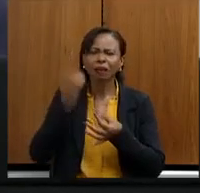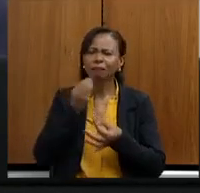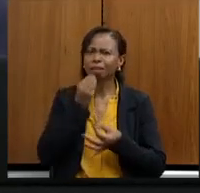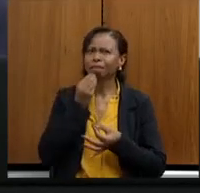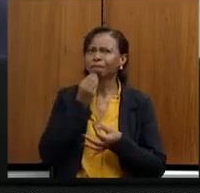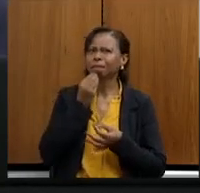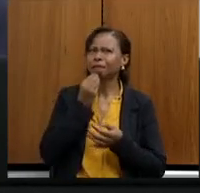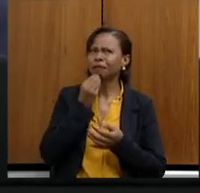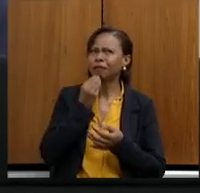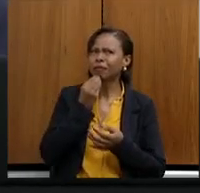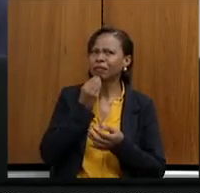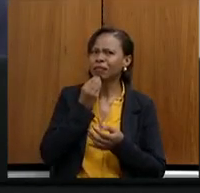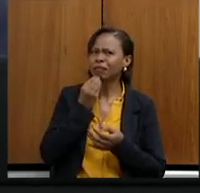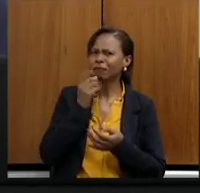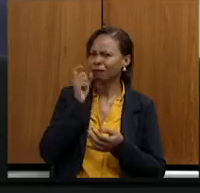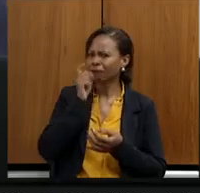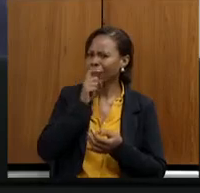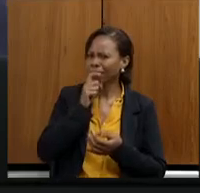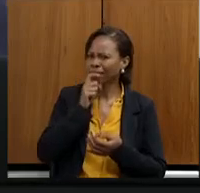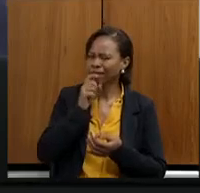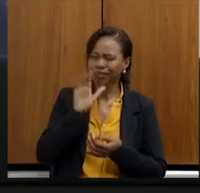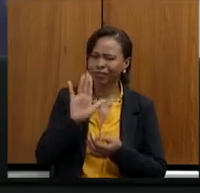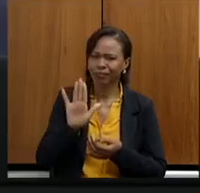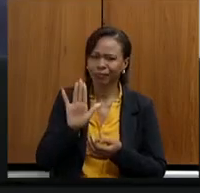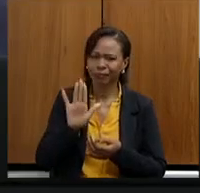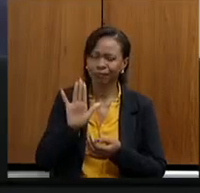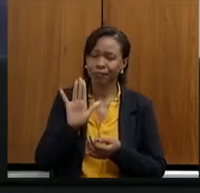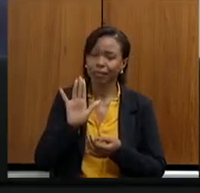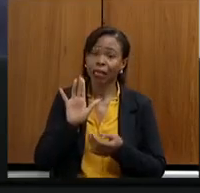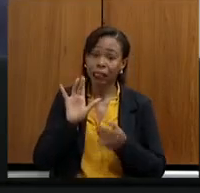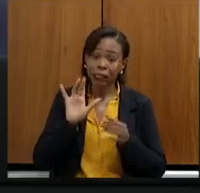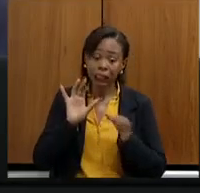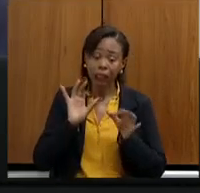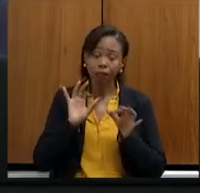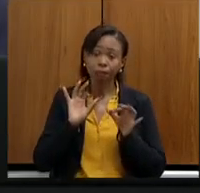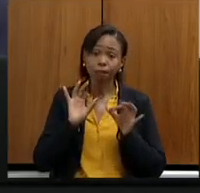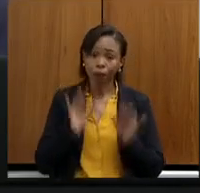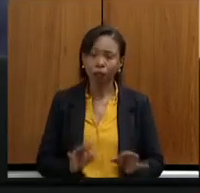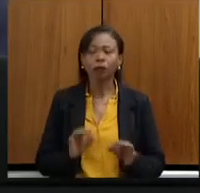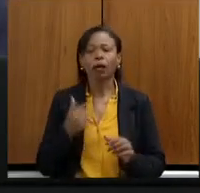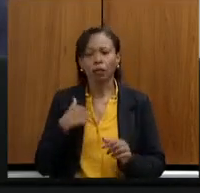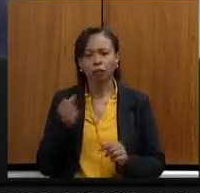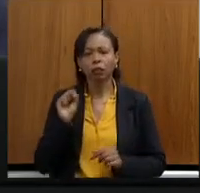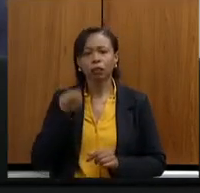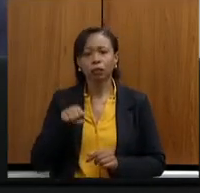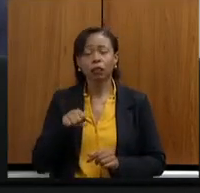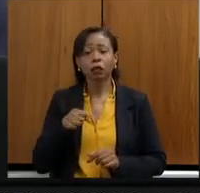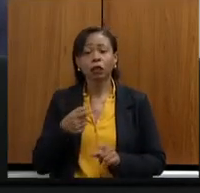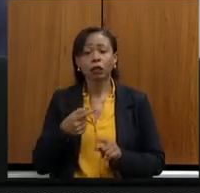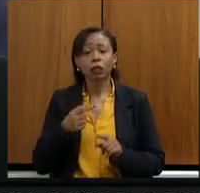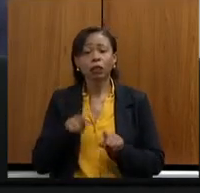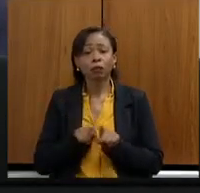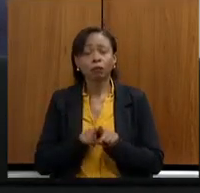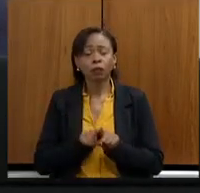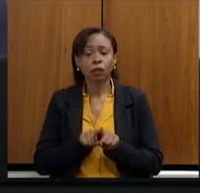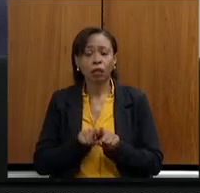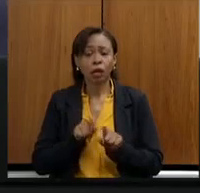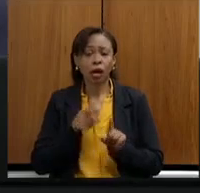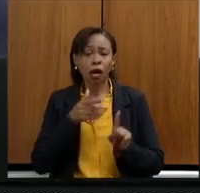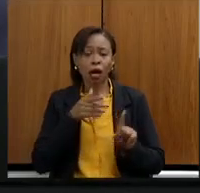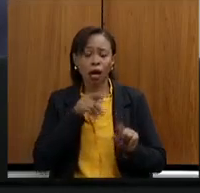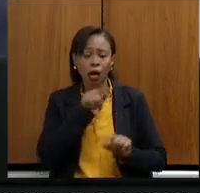segurança que será cumprida. e é por isso, e eu tenho certeza que essa fala também não vai ser da secretária.